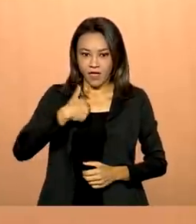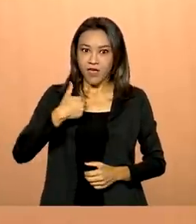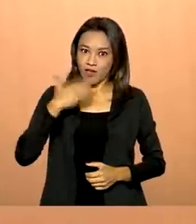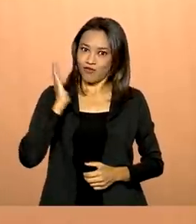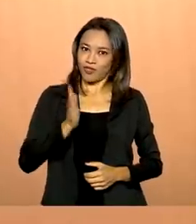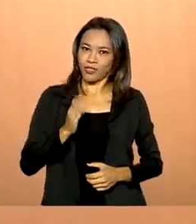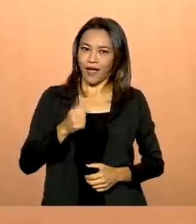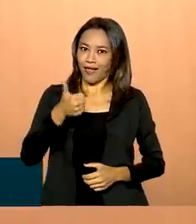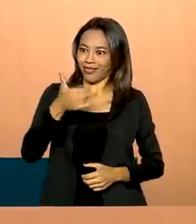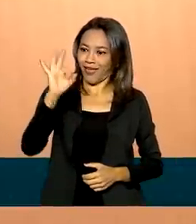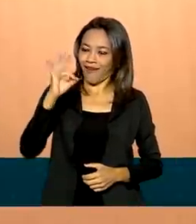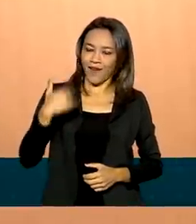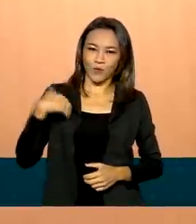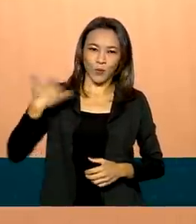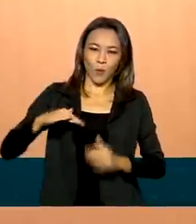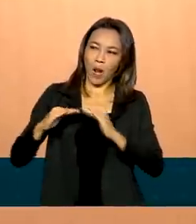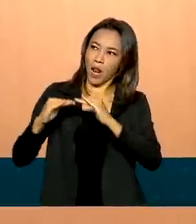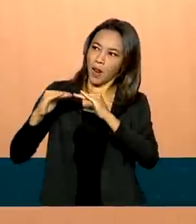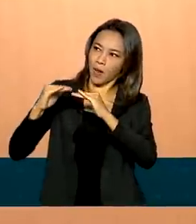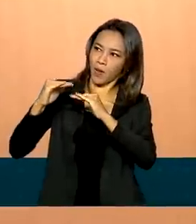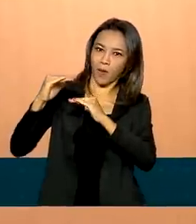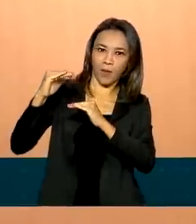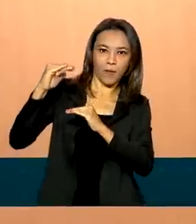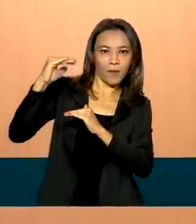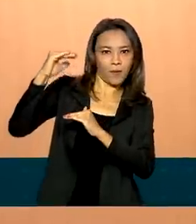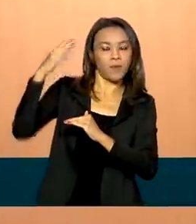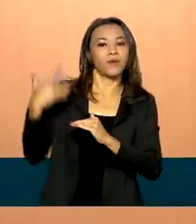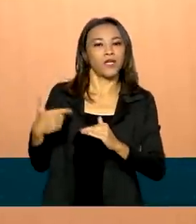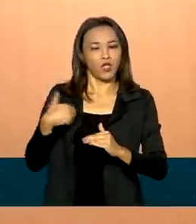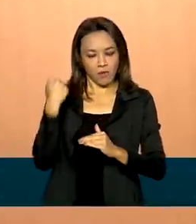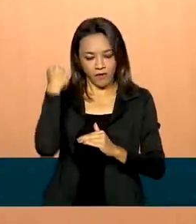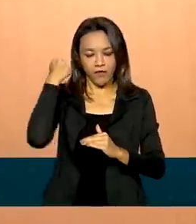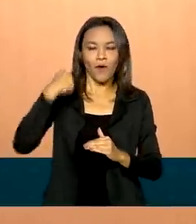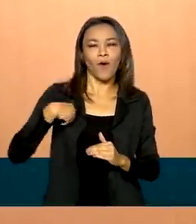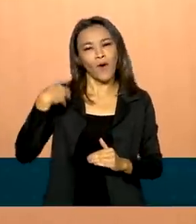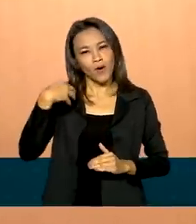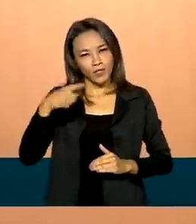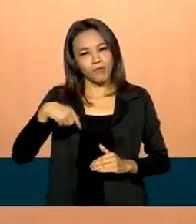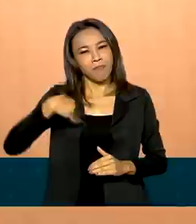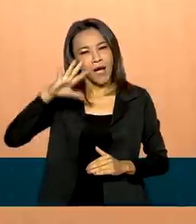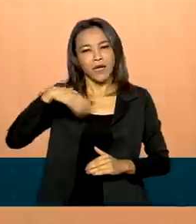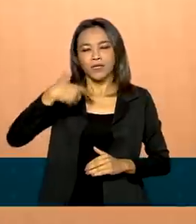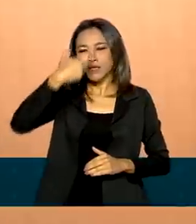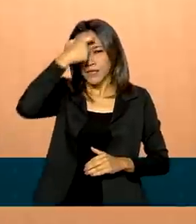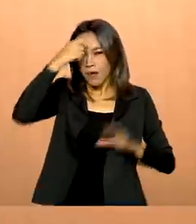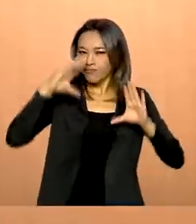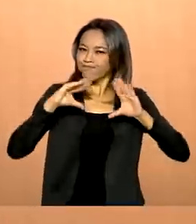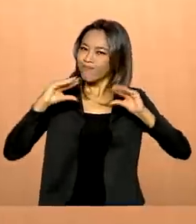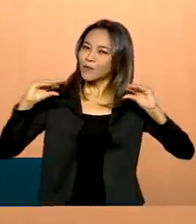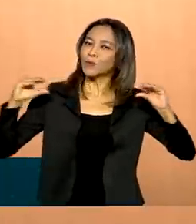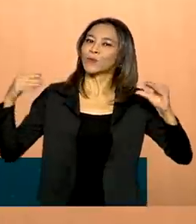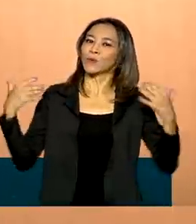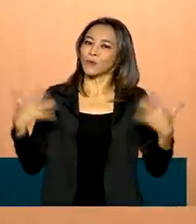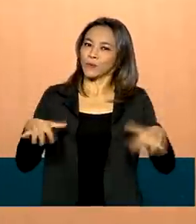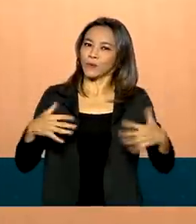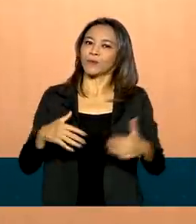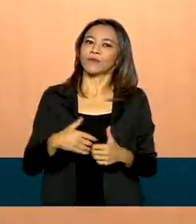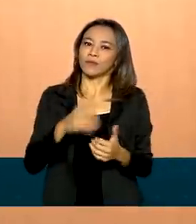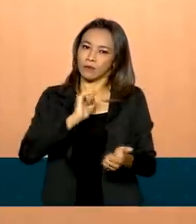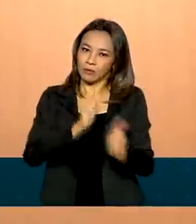top 10 há alguns anos, então eu estou bem mais forte, mais maduro como jogador. E acho que agora